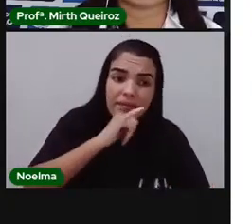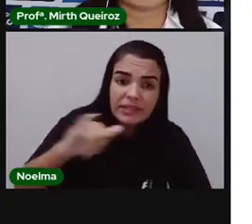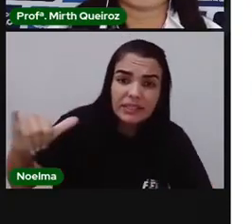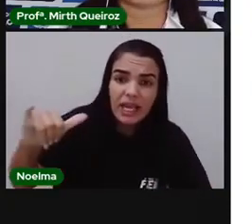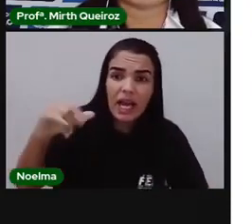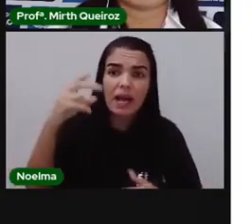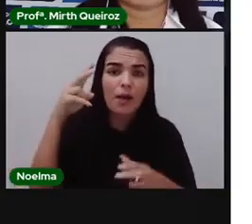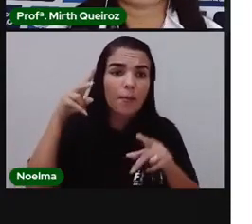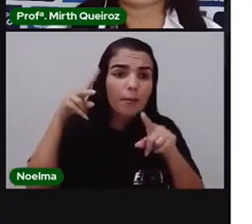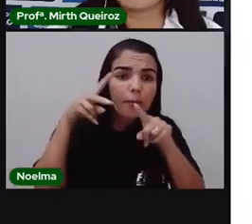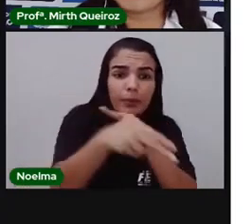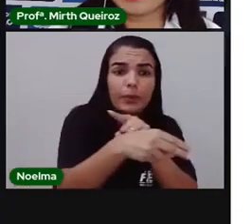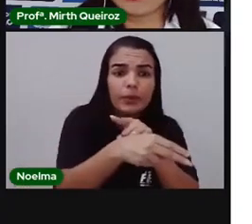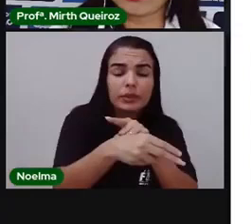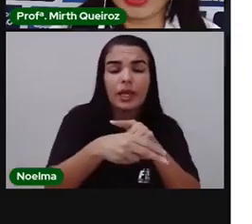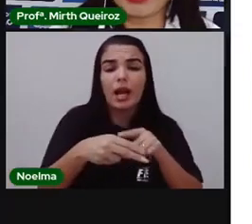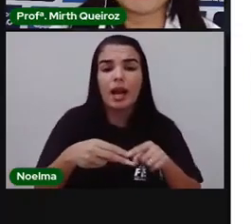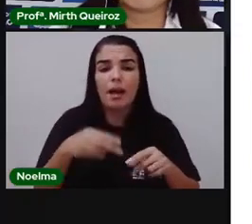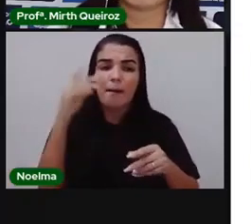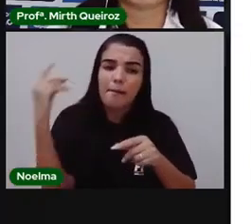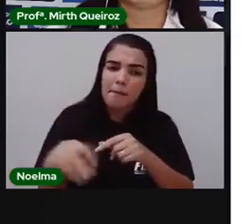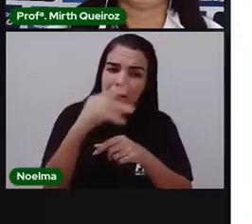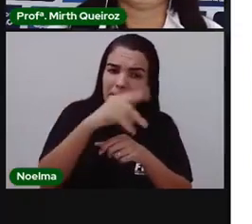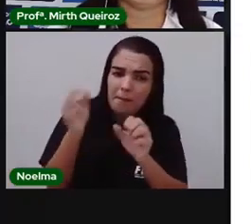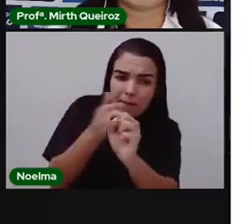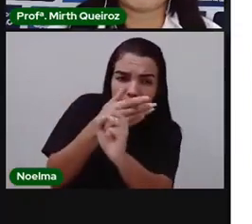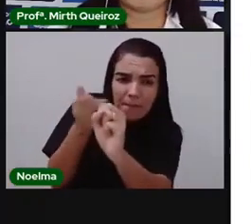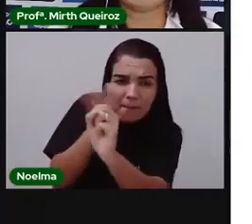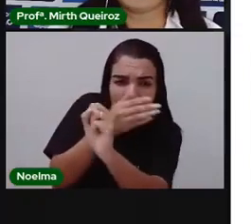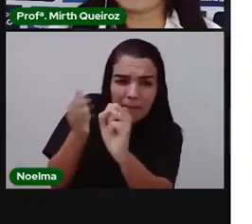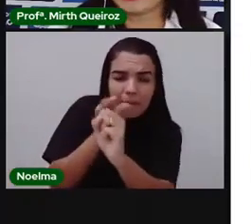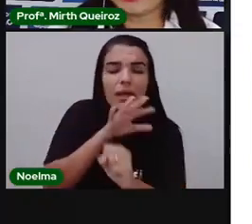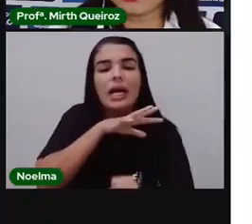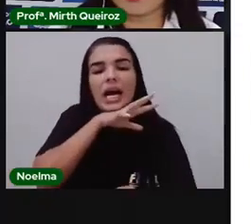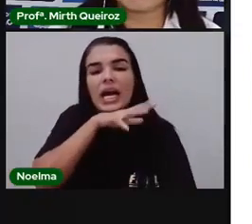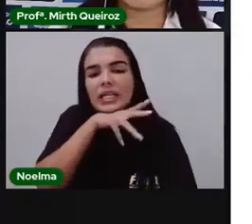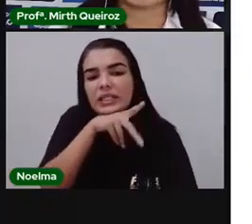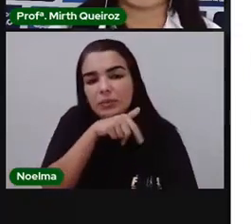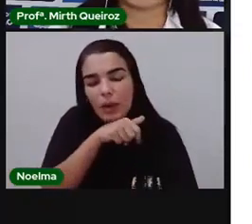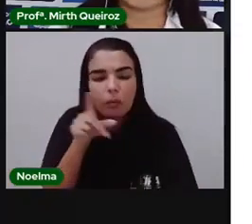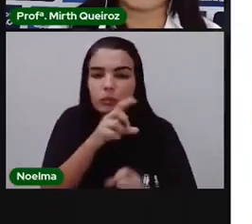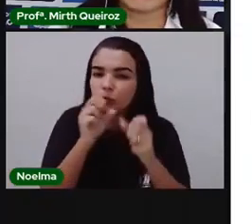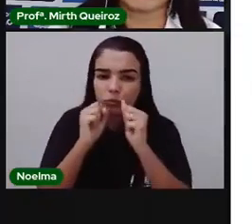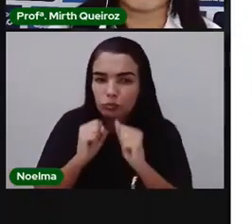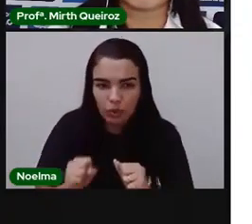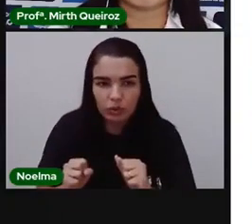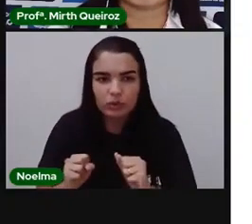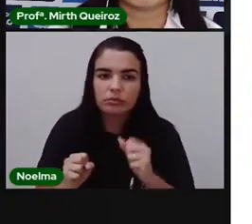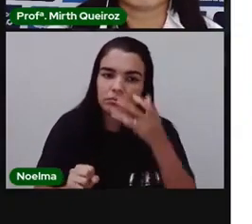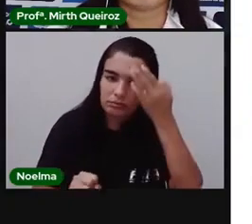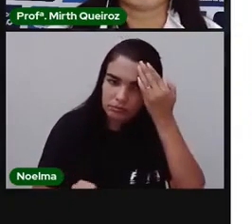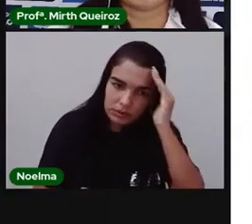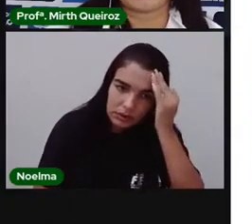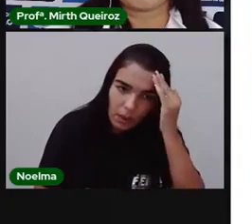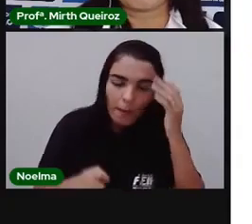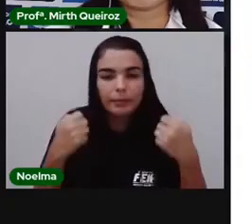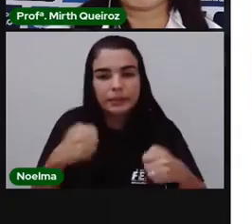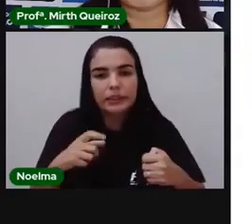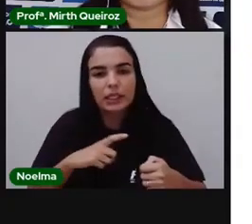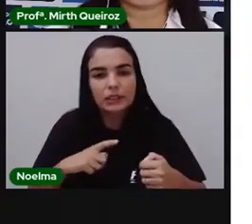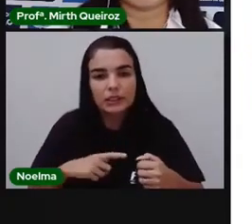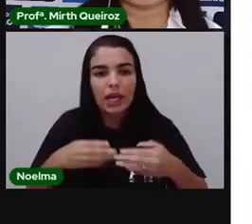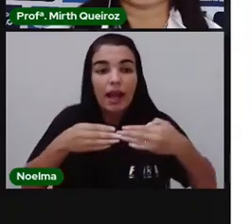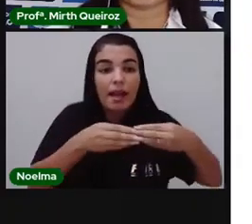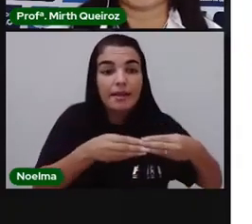essa espécie em perigo, né? E tem muitas espécies que são protegidas e a